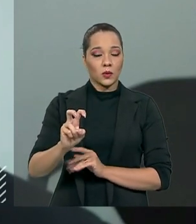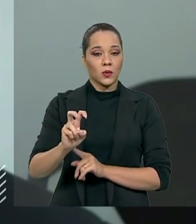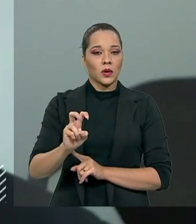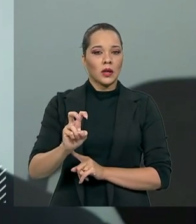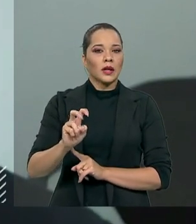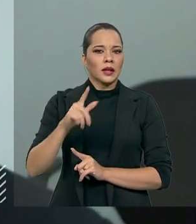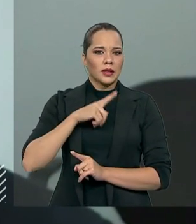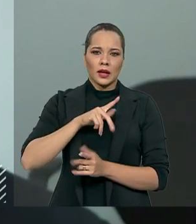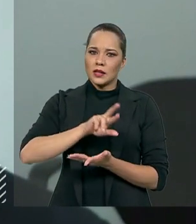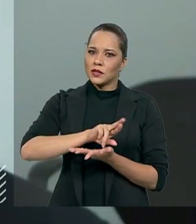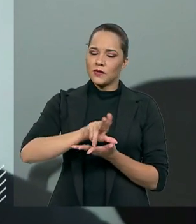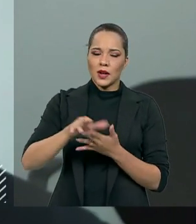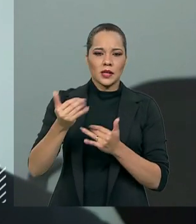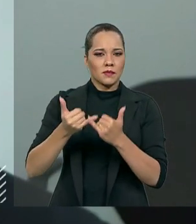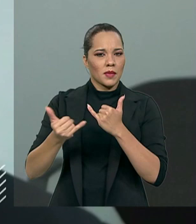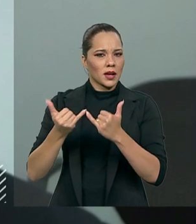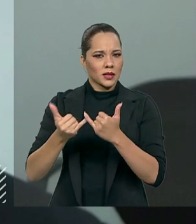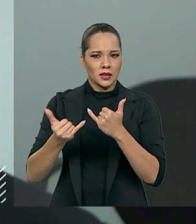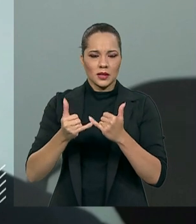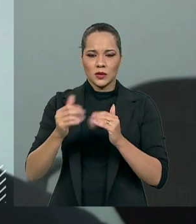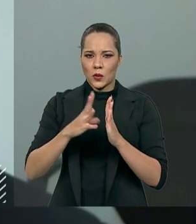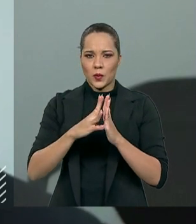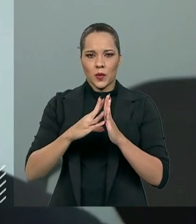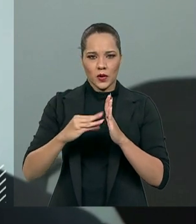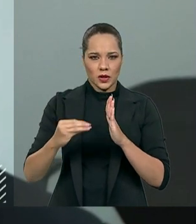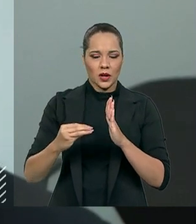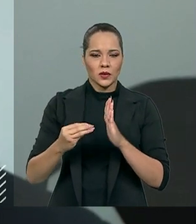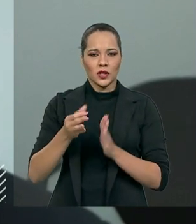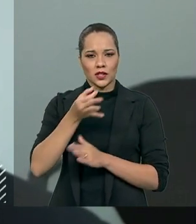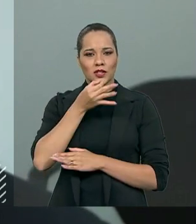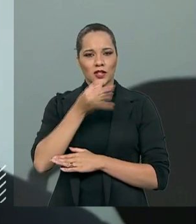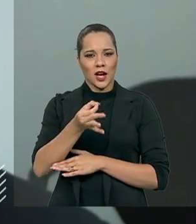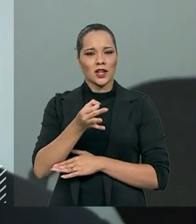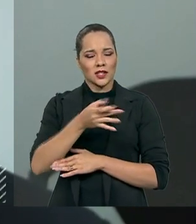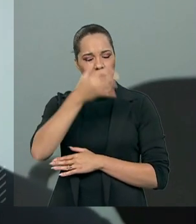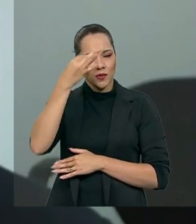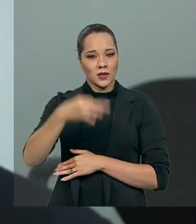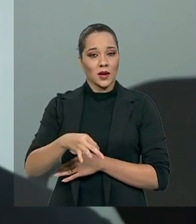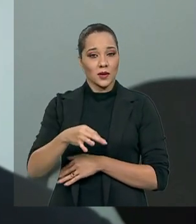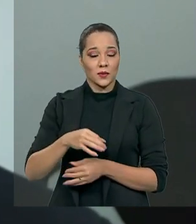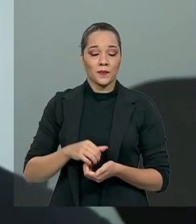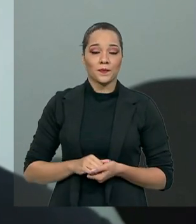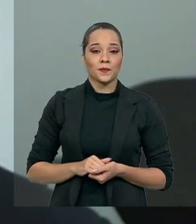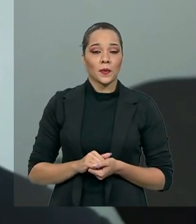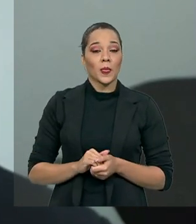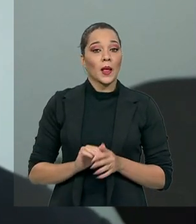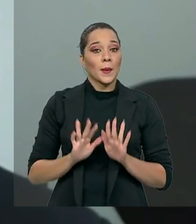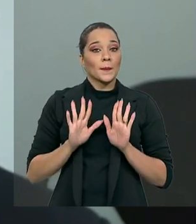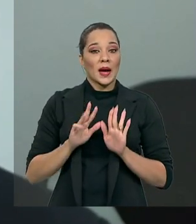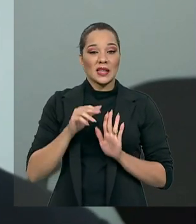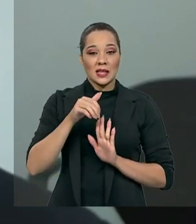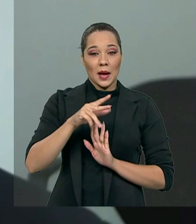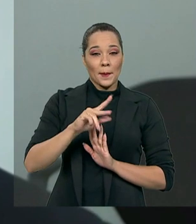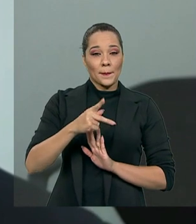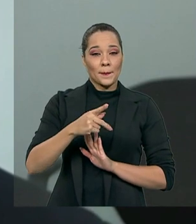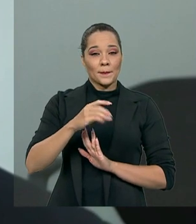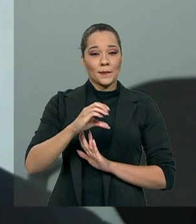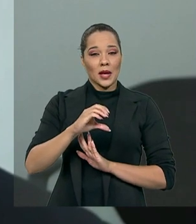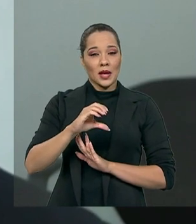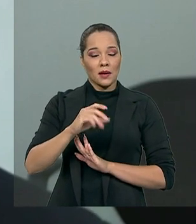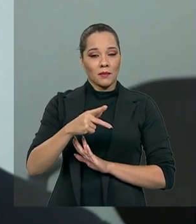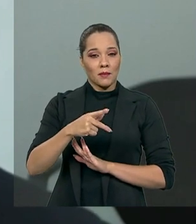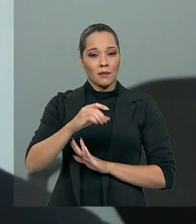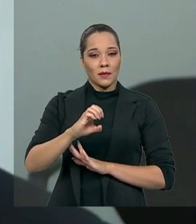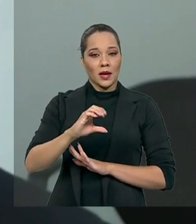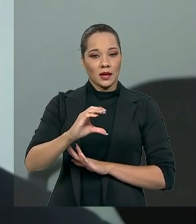diversas semelhanças com o modelo que nós achamos o ideal, mas a PEC 110 também